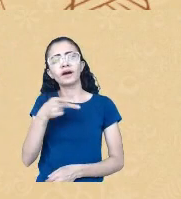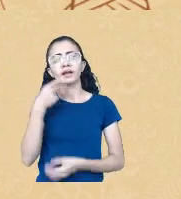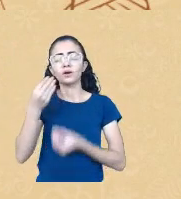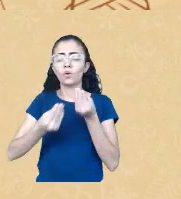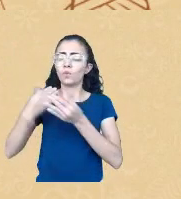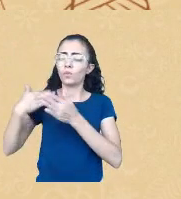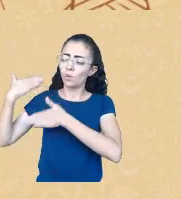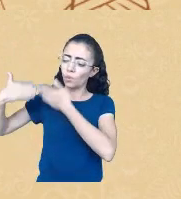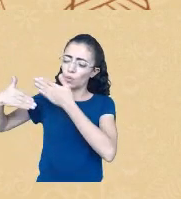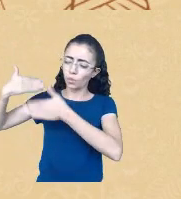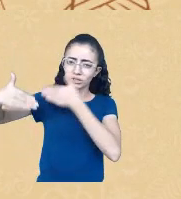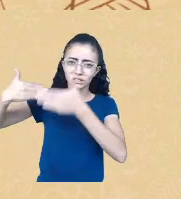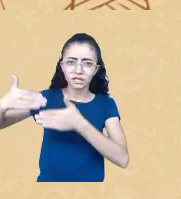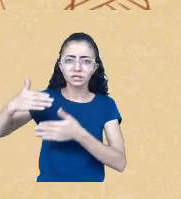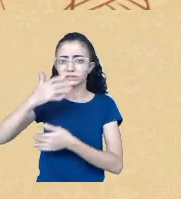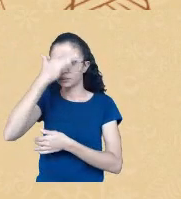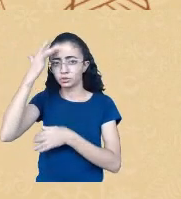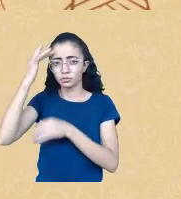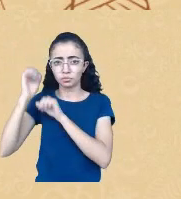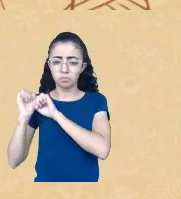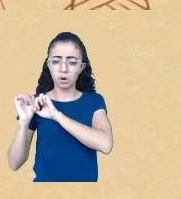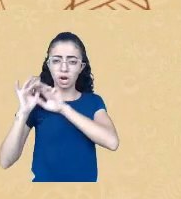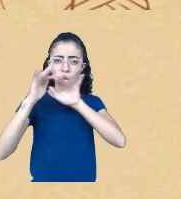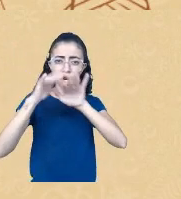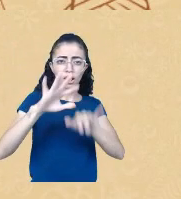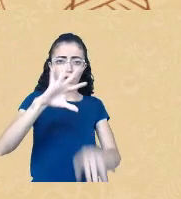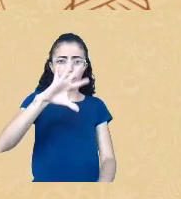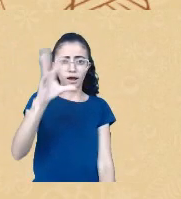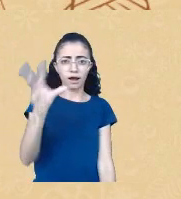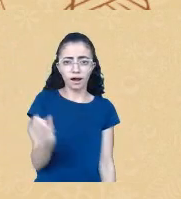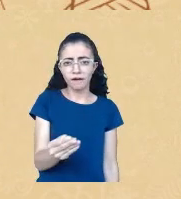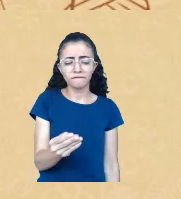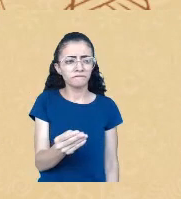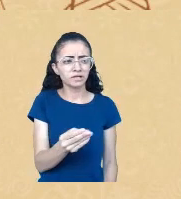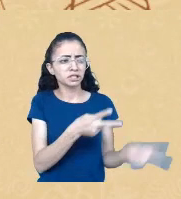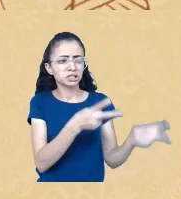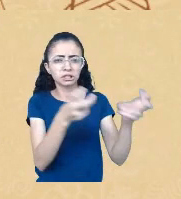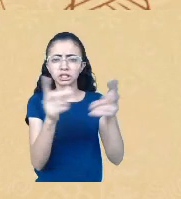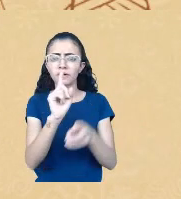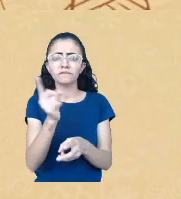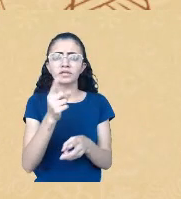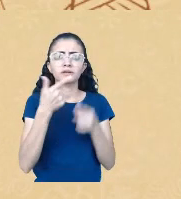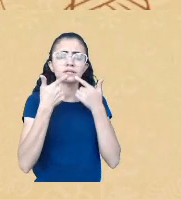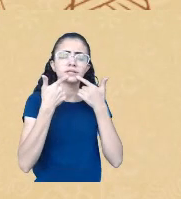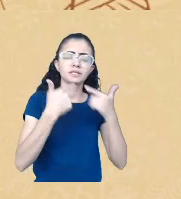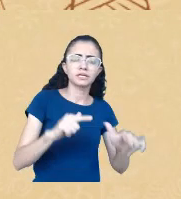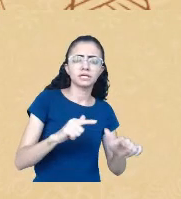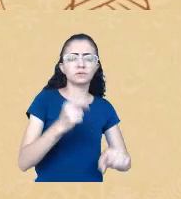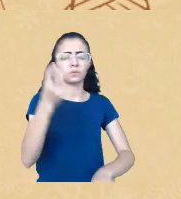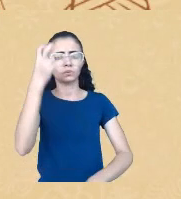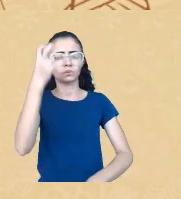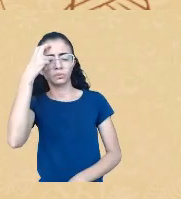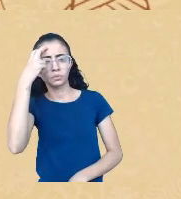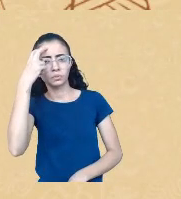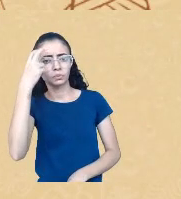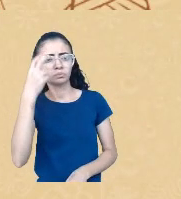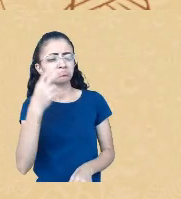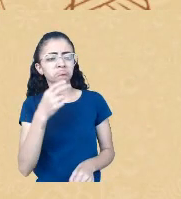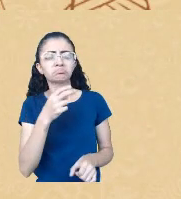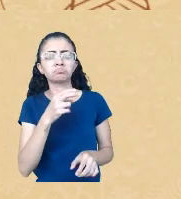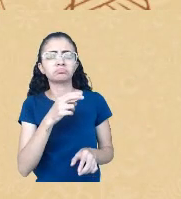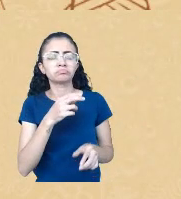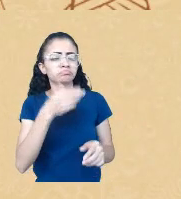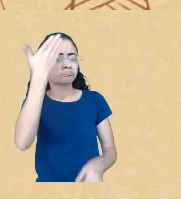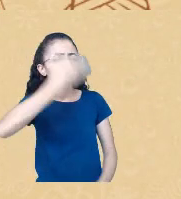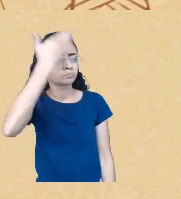África, eles não viram a multiplicidade de línguas, de costumes, de modos de vida. Eles viram aquilo que eles criaram como o negro